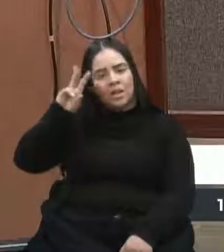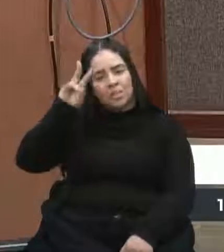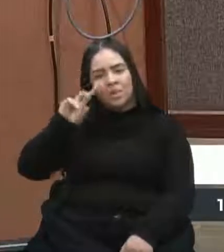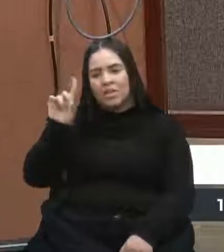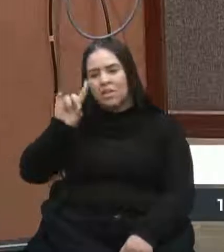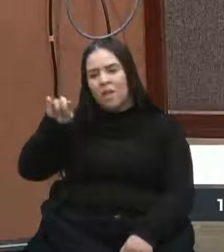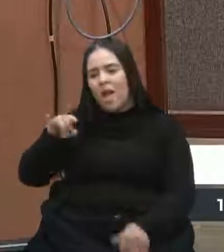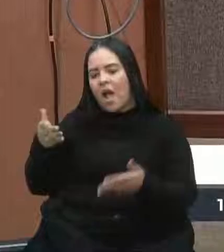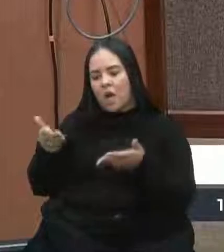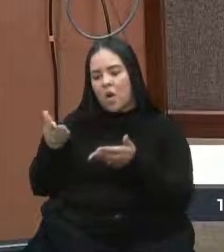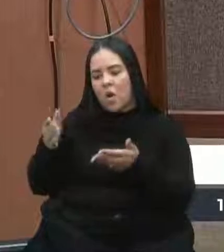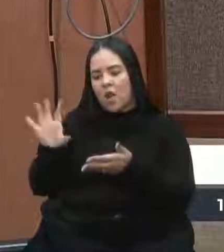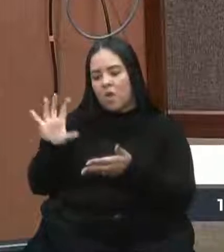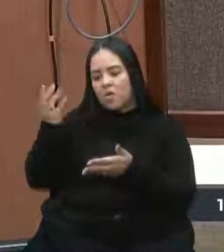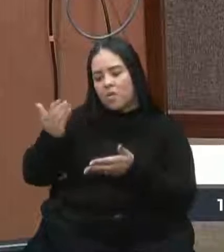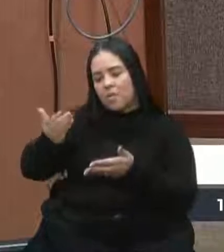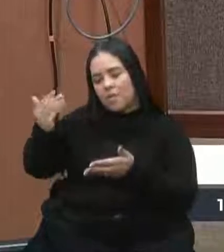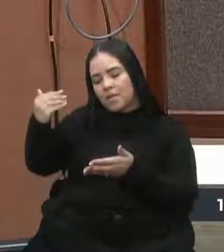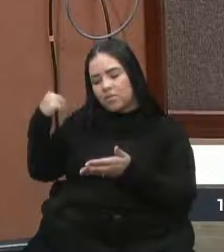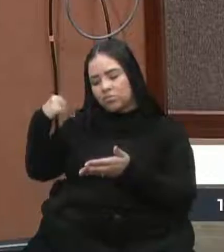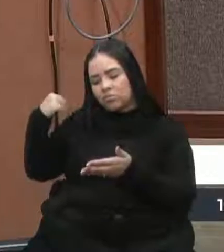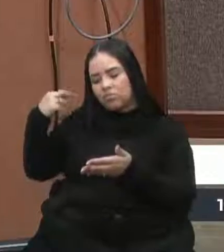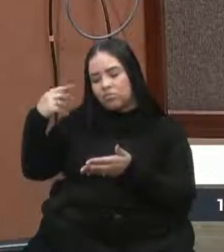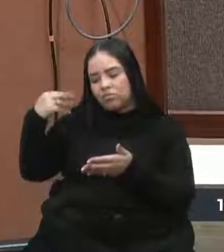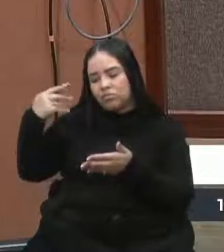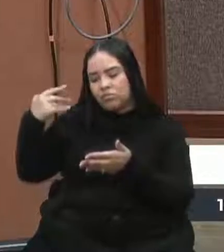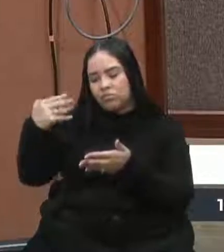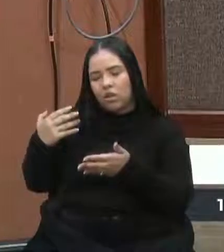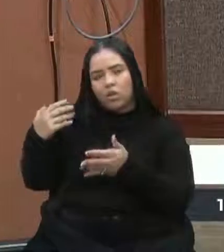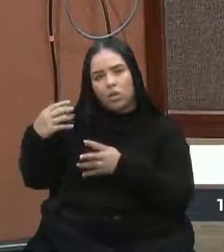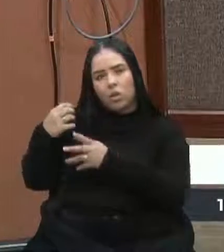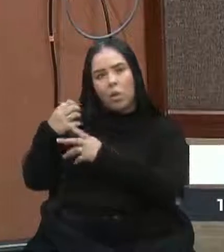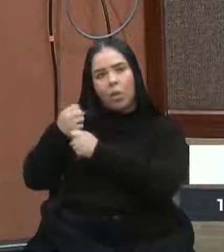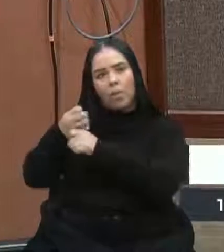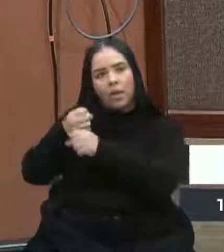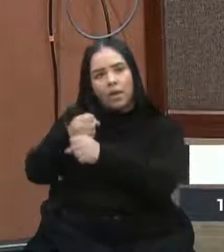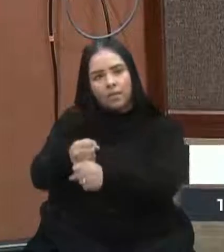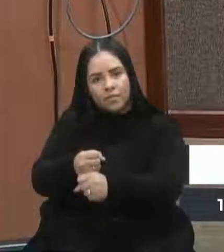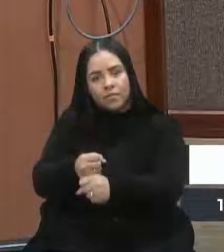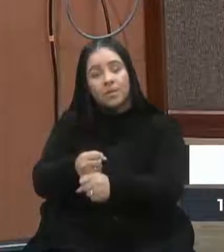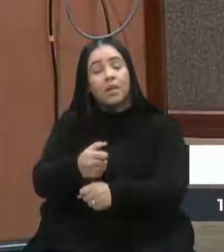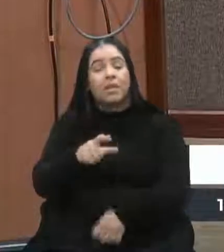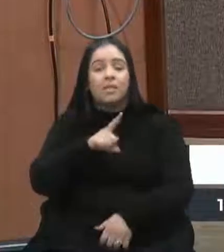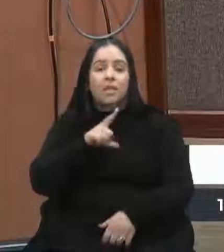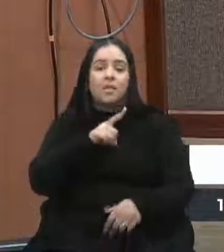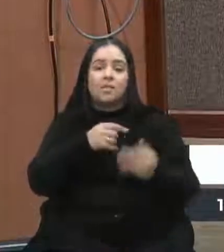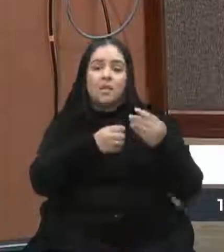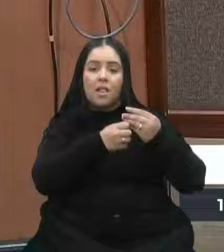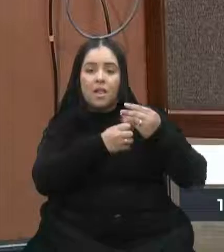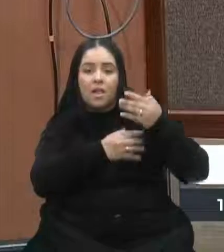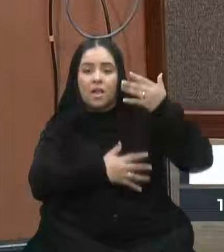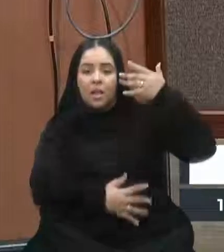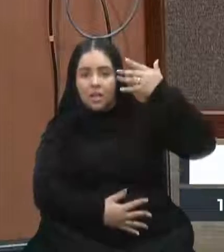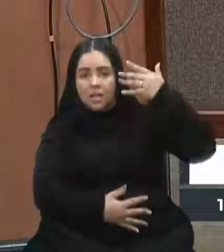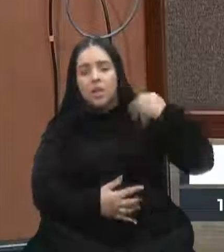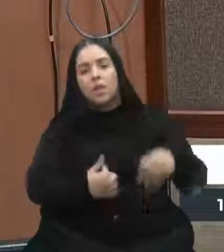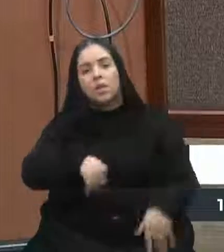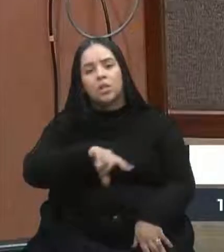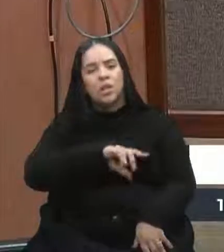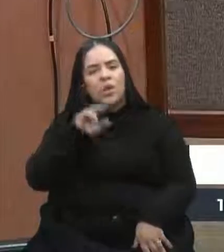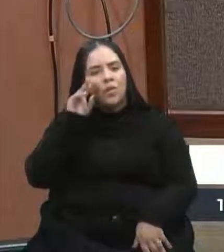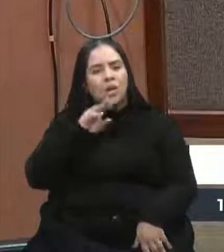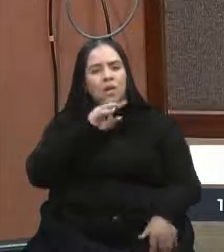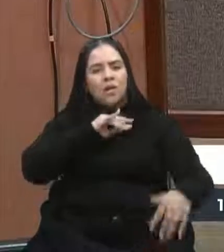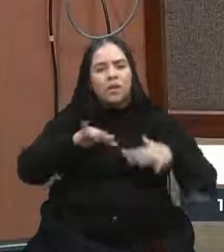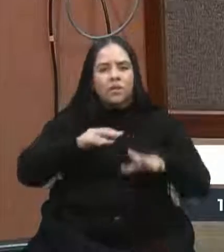de ontem para hoje, é algo que vem se acumulando, infelizmente, mas precisa passar por essa lista. Mas a gente está vendo movimentações importantes